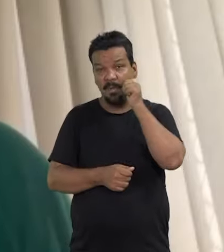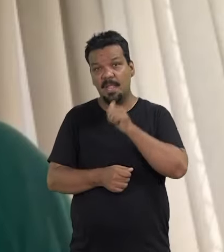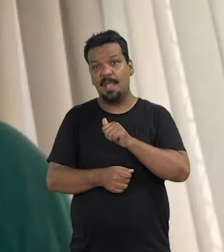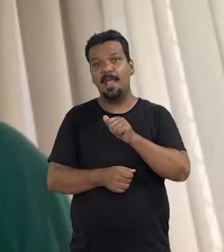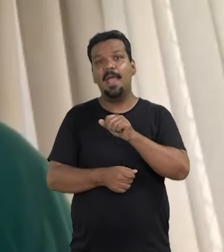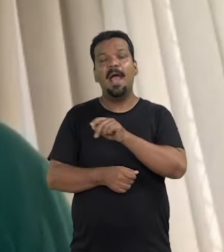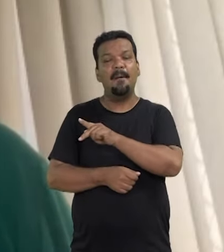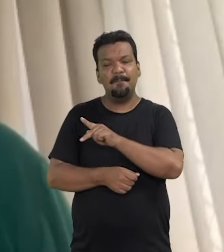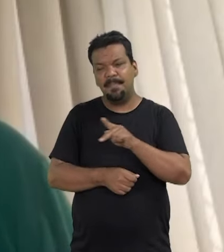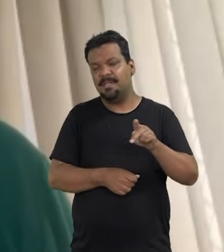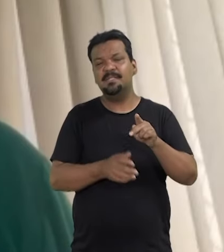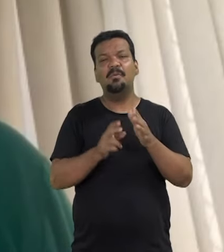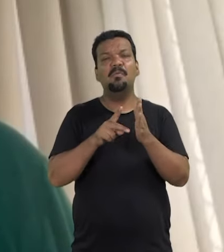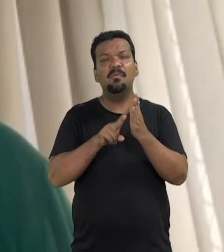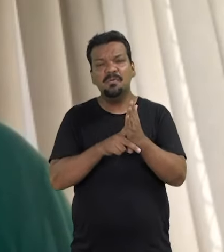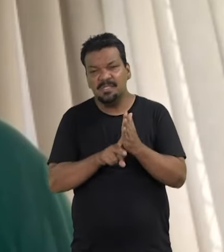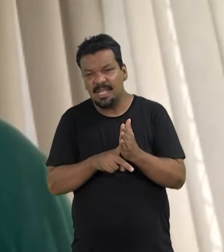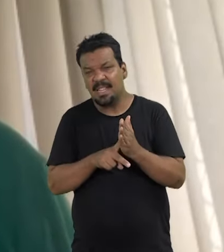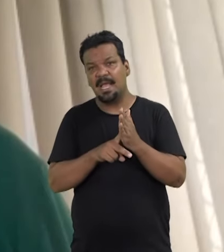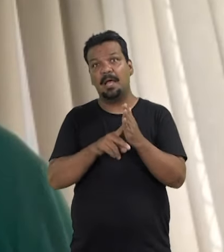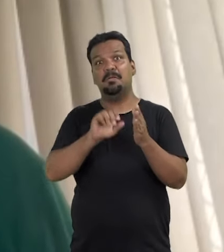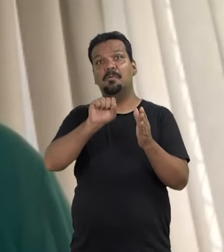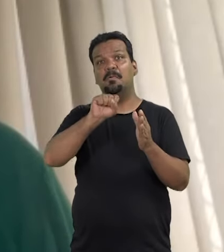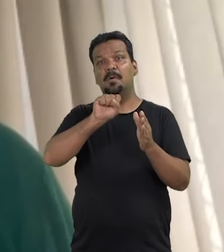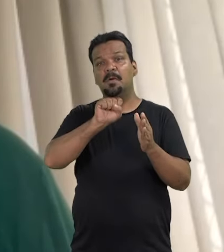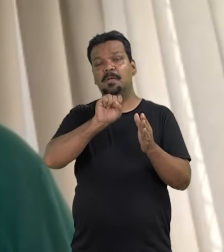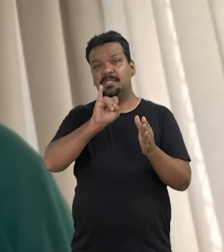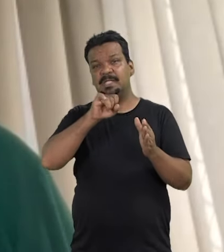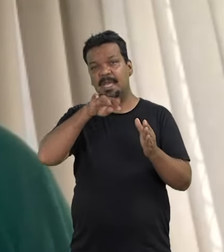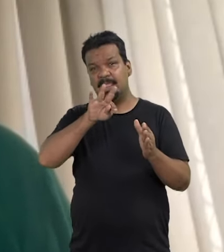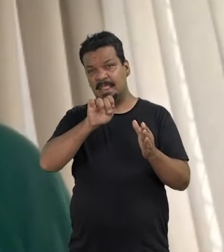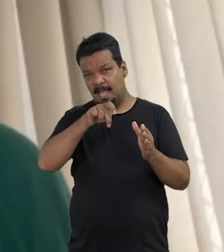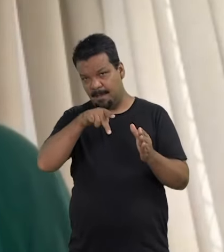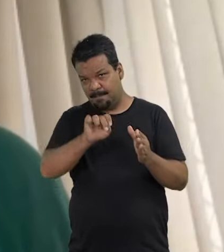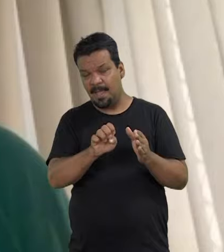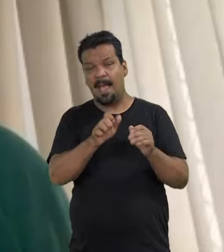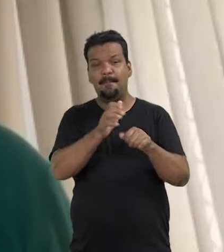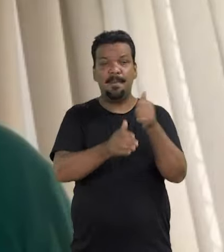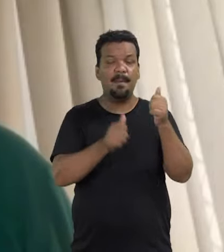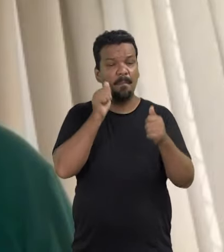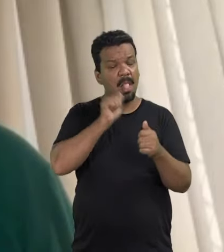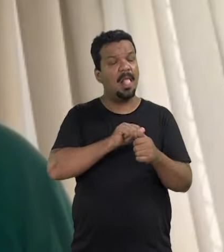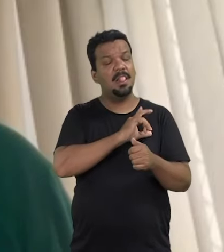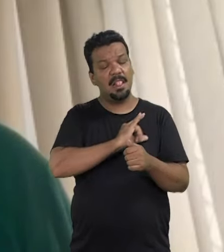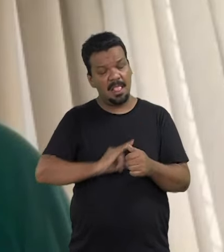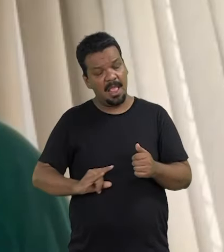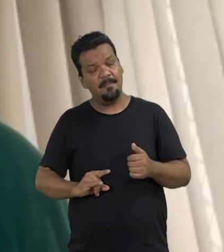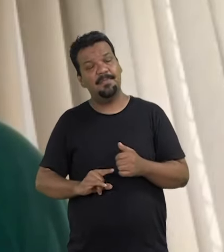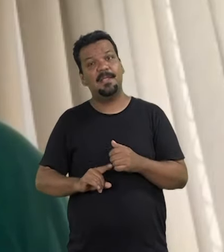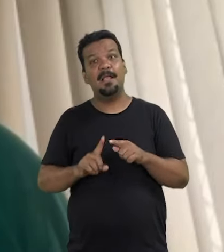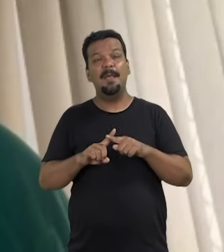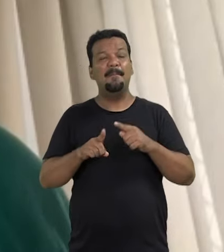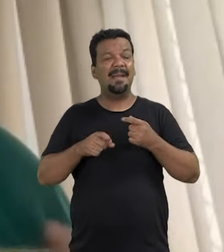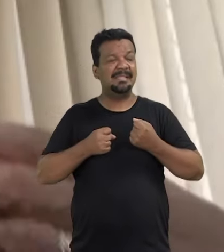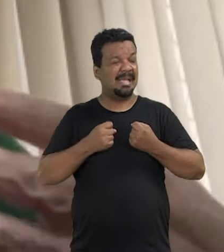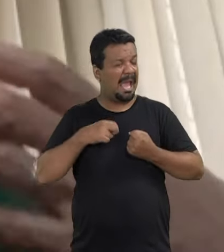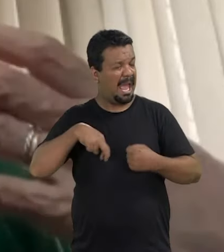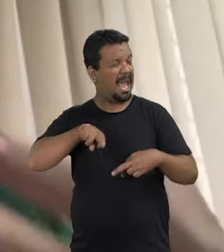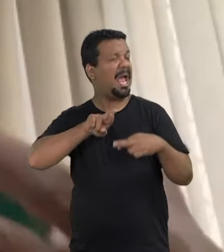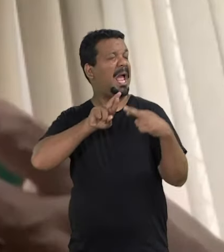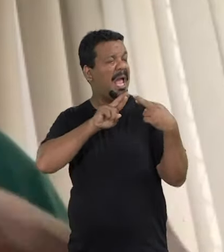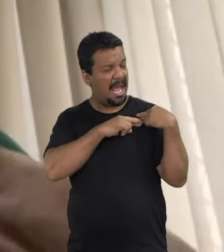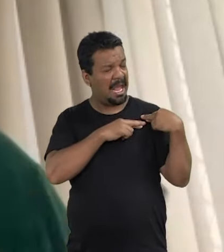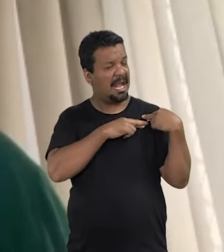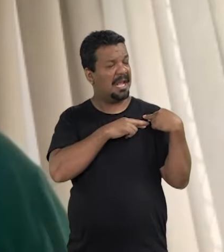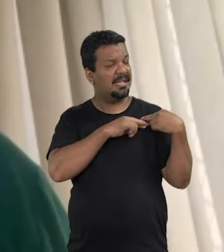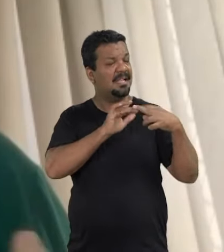mulher a presidir o sindicato, presidir o Sintep, fui a primeira mulher deputada, mas esse peso e essa